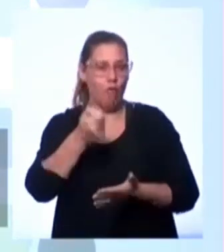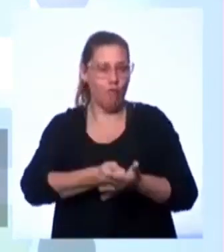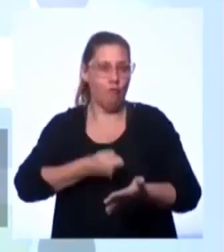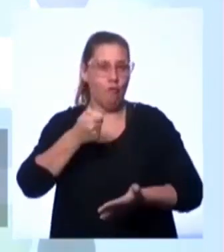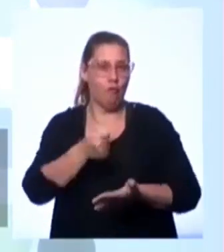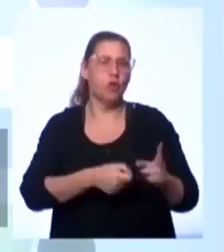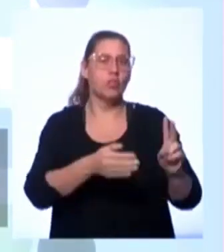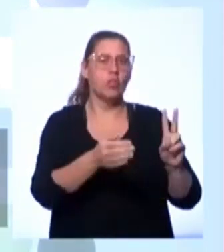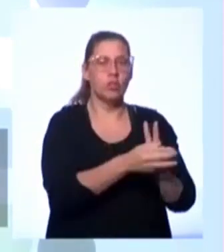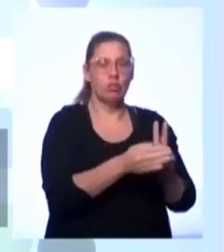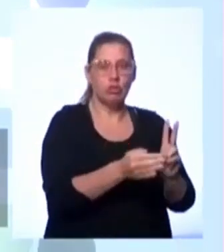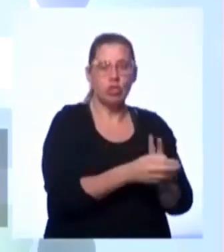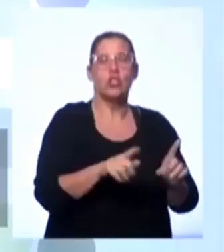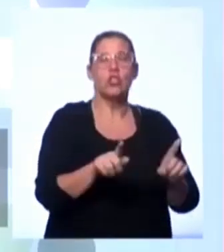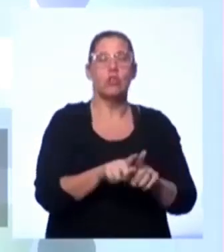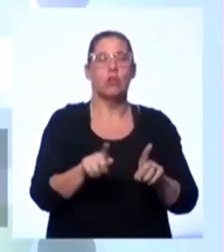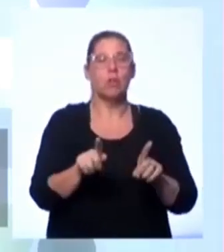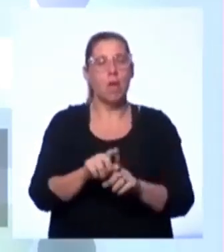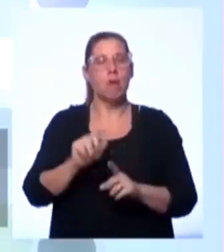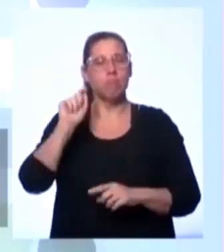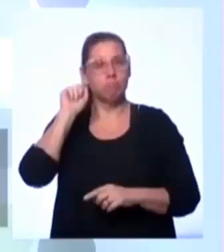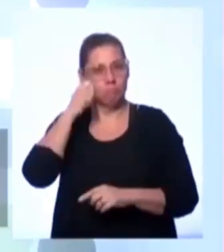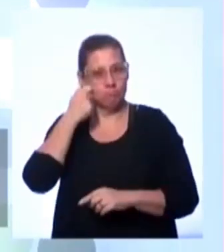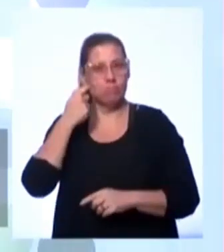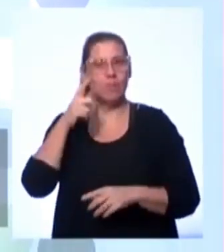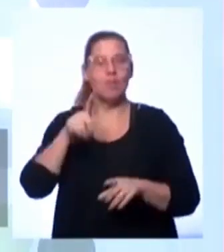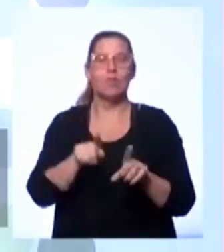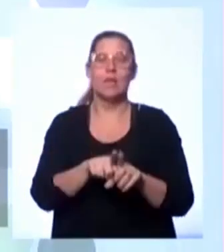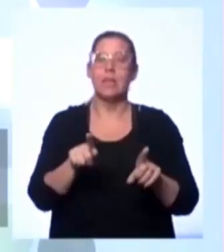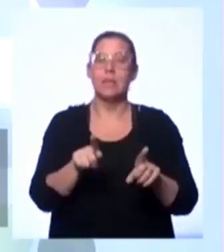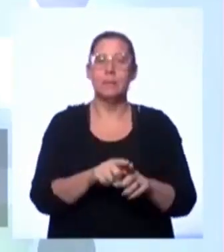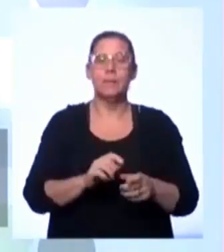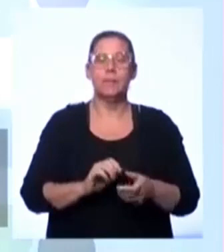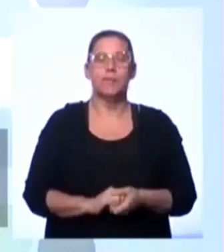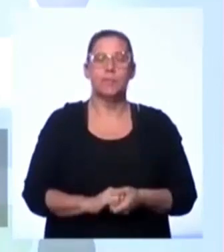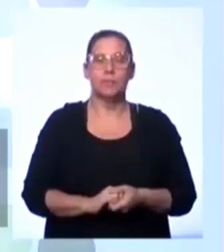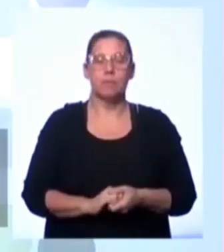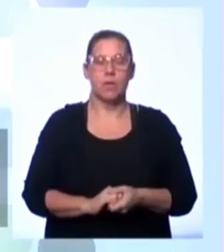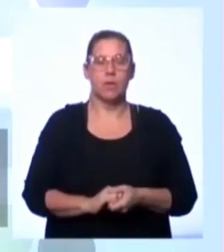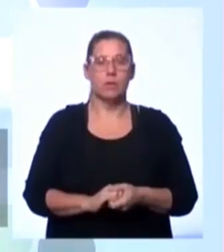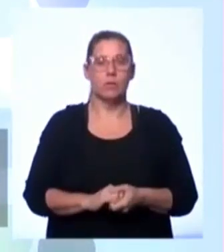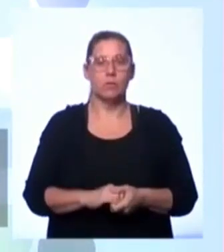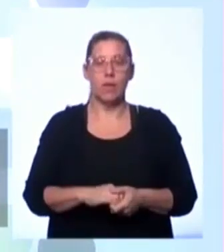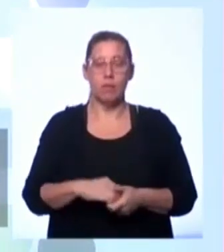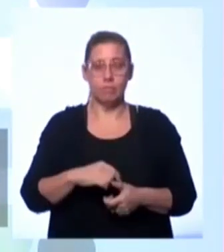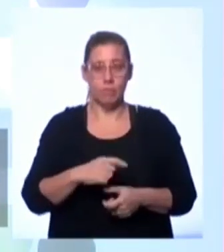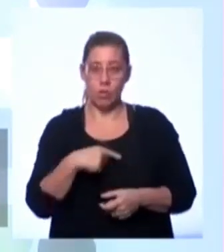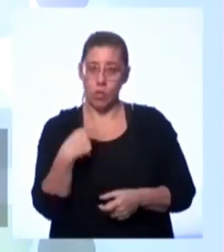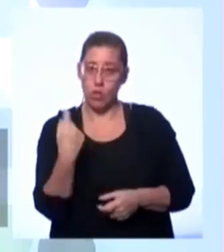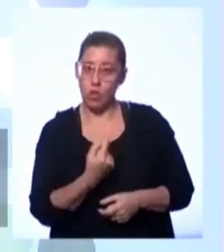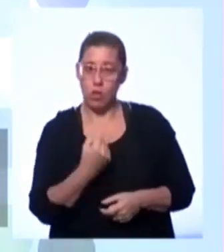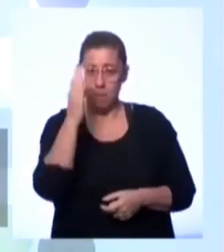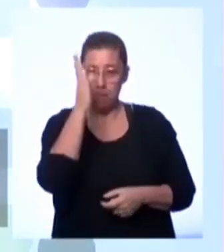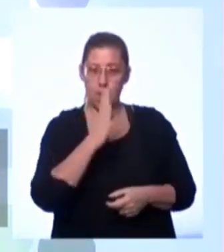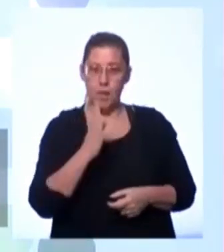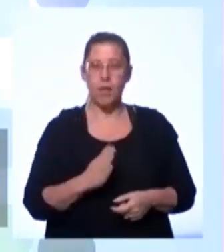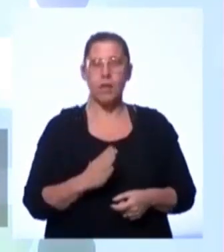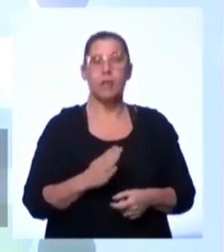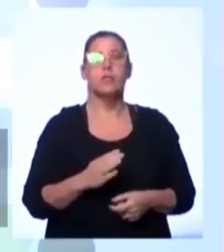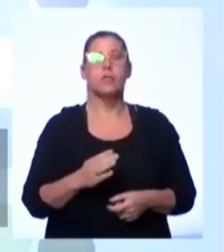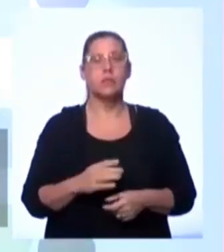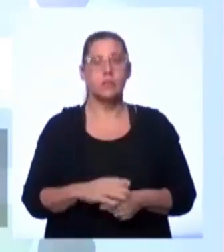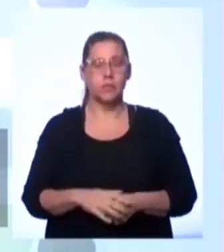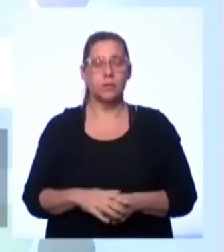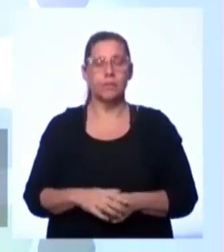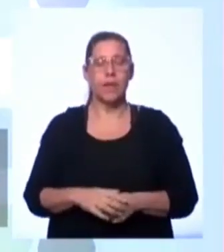resistência africana, em relação a esse cenário, esse palco que o Brasil formou e que